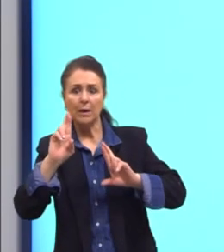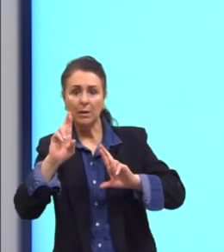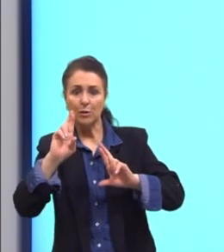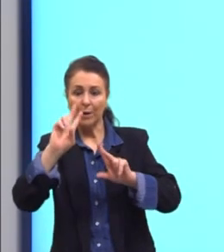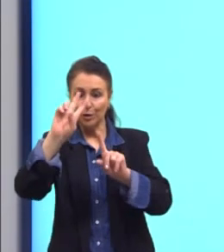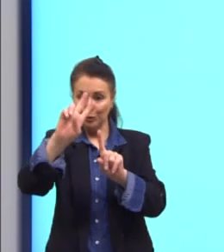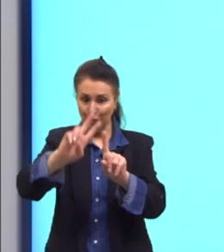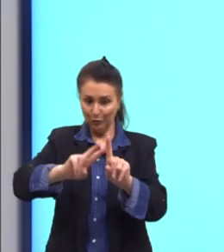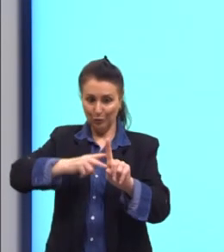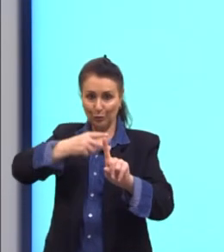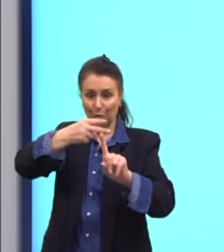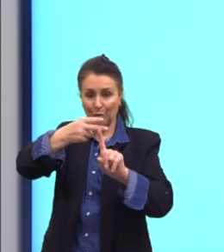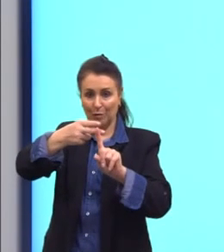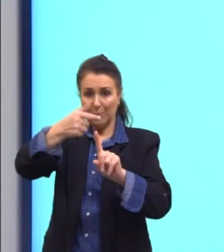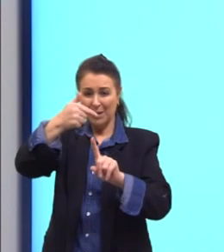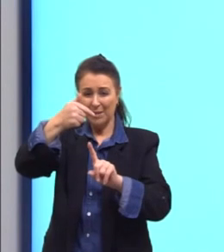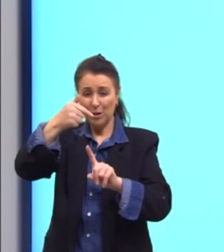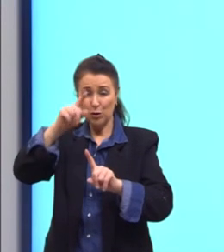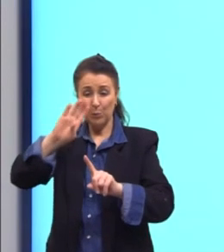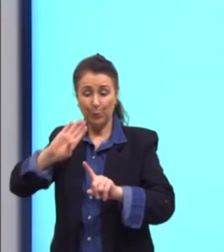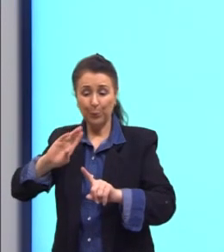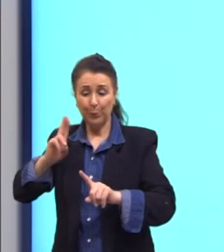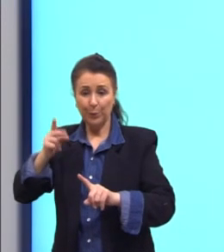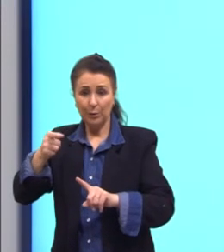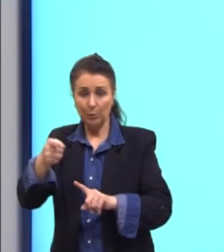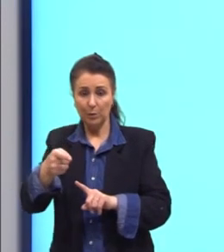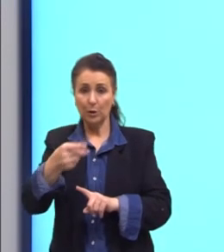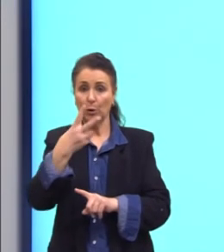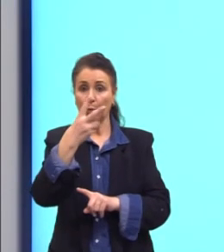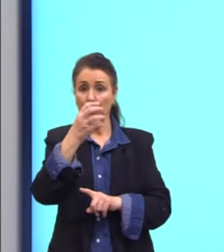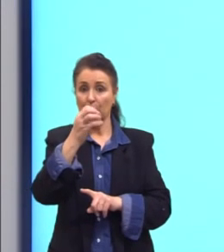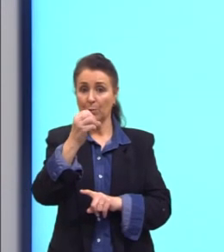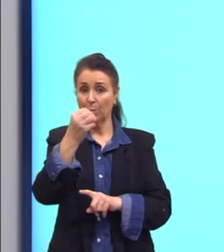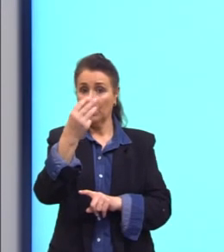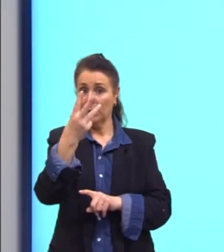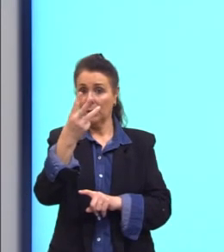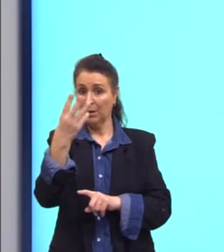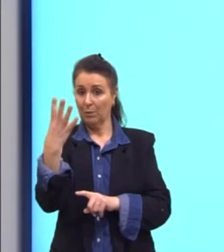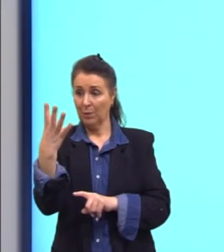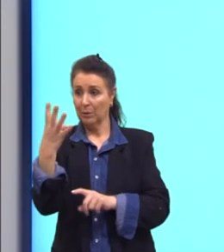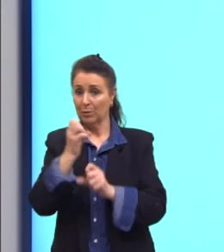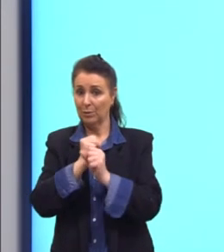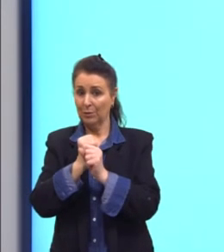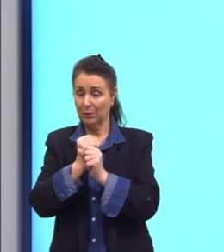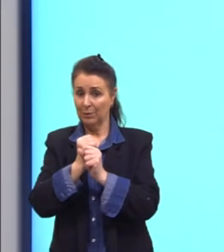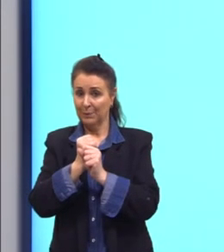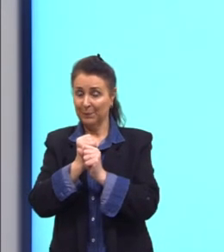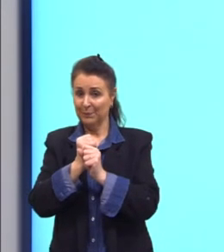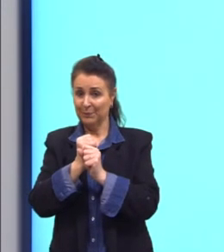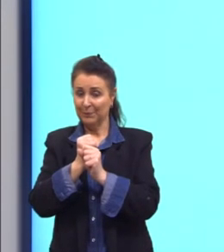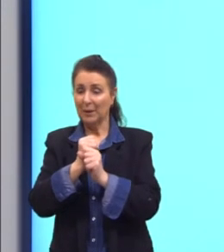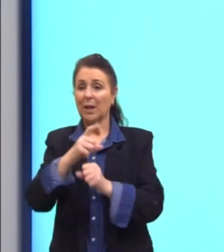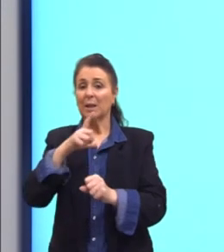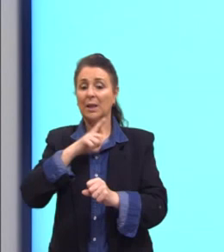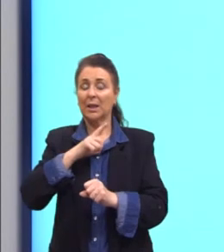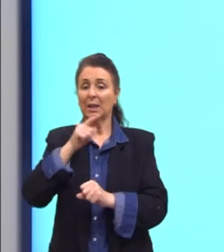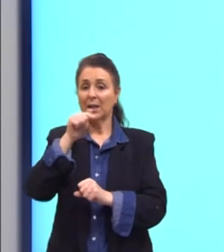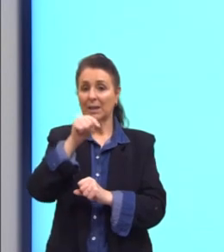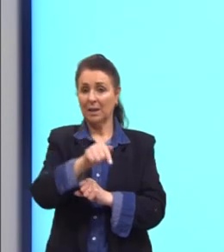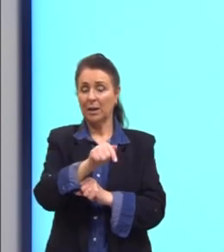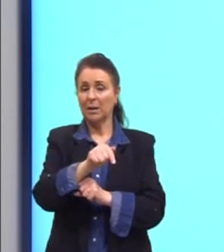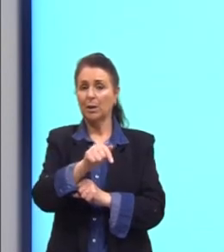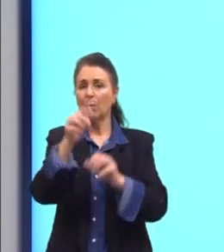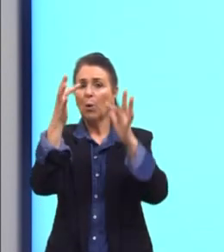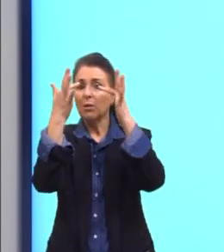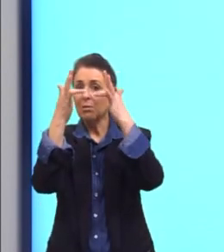dobre para 7 bilhões lá em 2034. Só que, olha só, eu tenho aqui uma outra